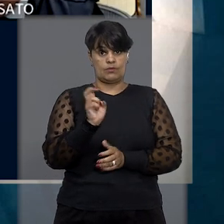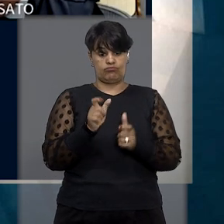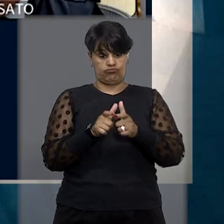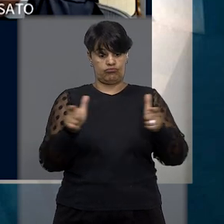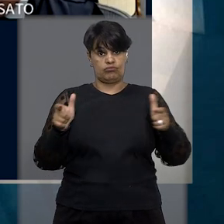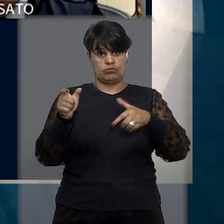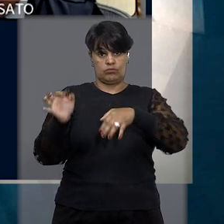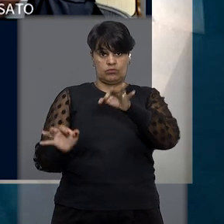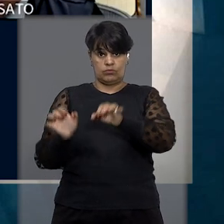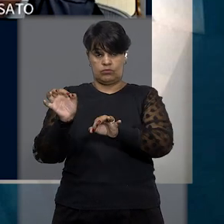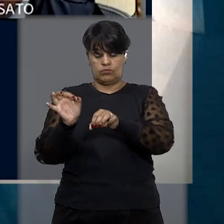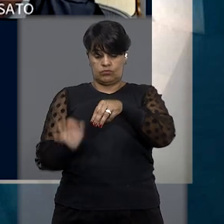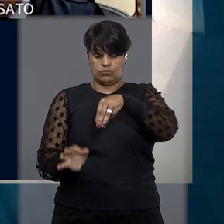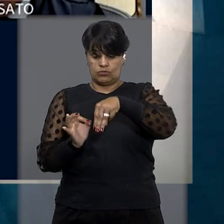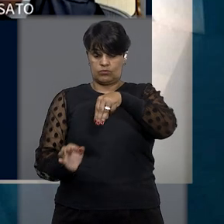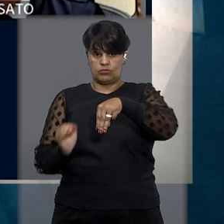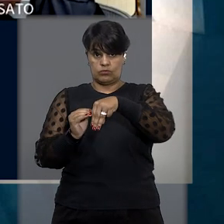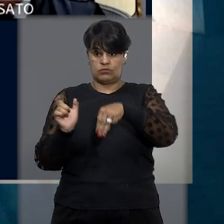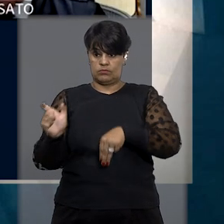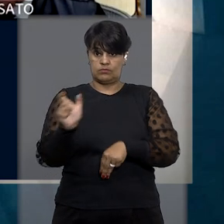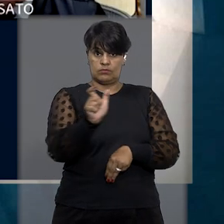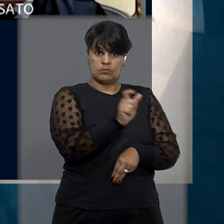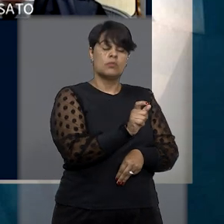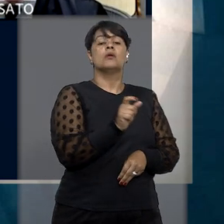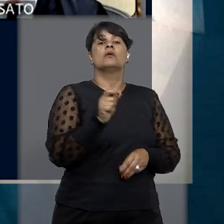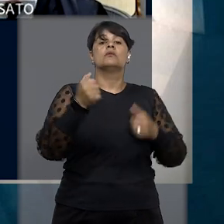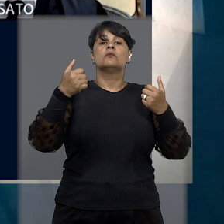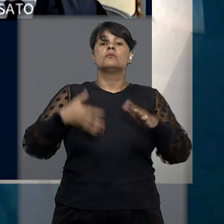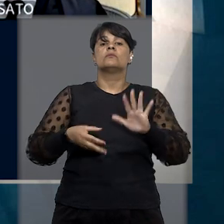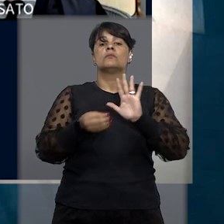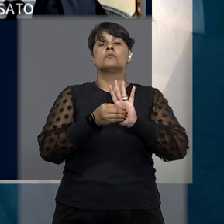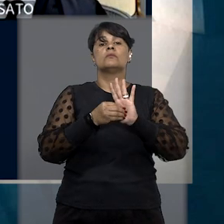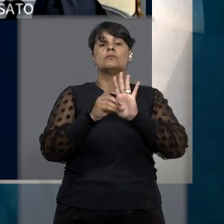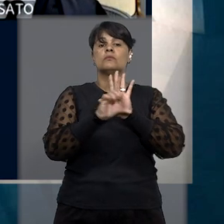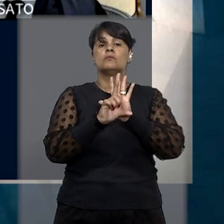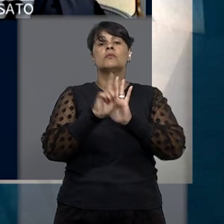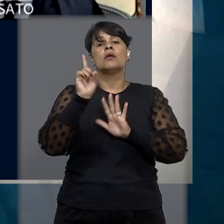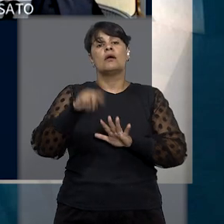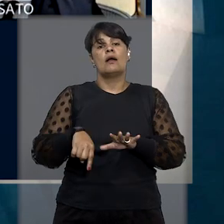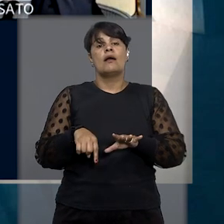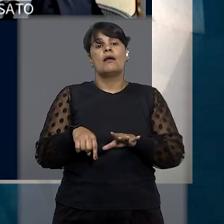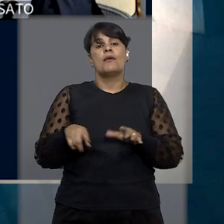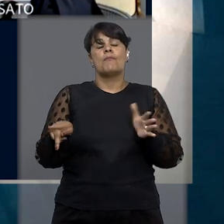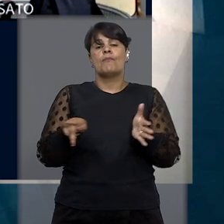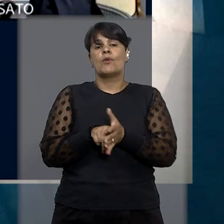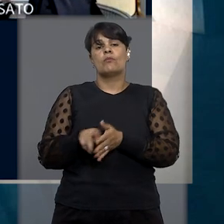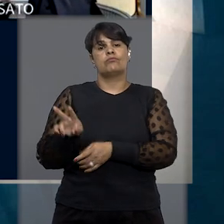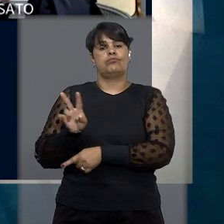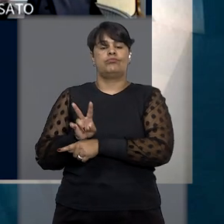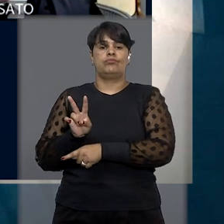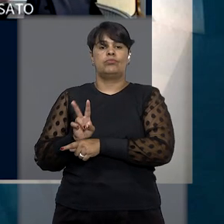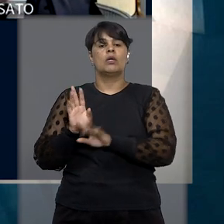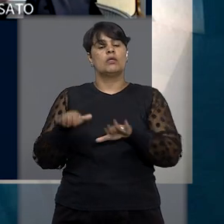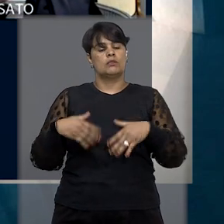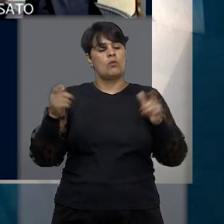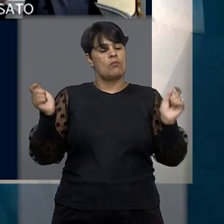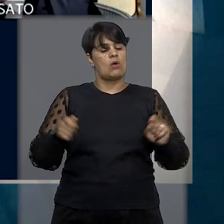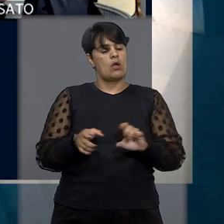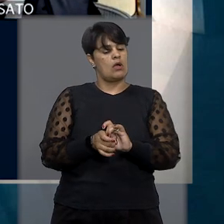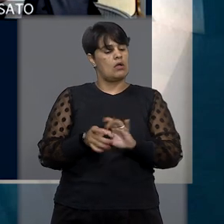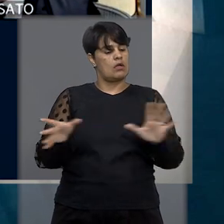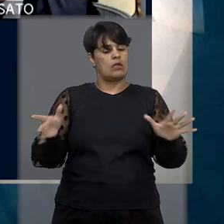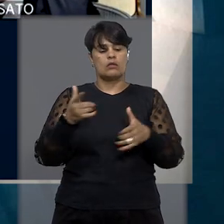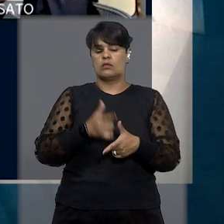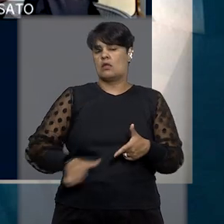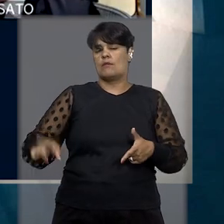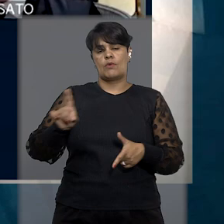protetivas de urgência especificadas na lei possuem natureza cautelar e, por isso, podem ser concedidas sem a